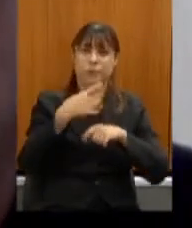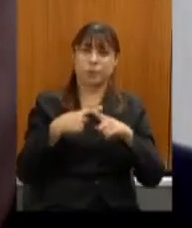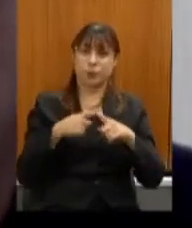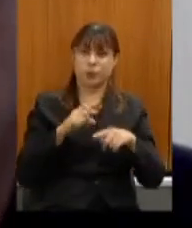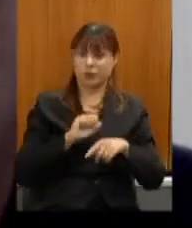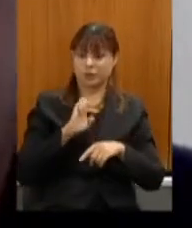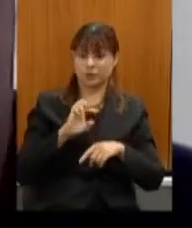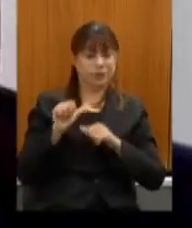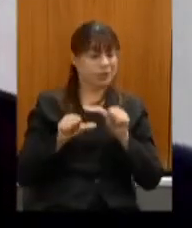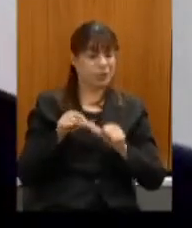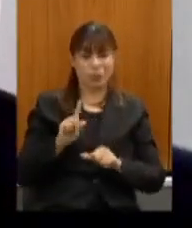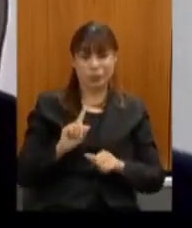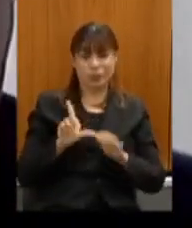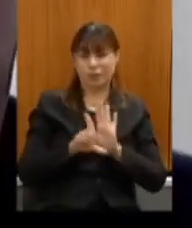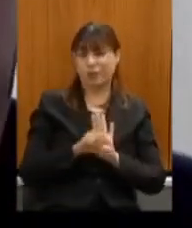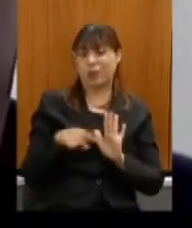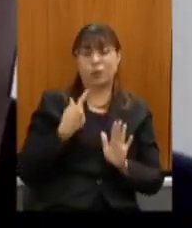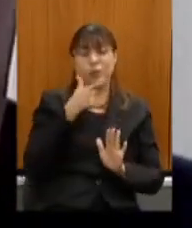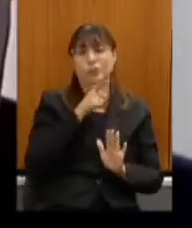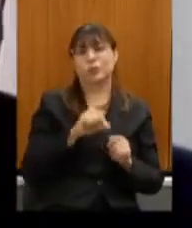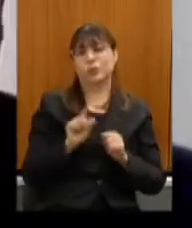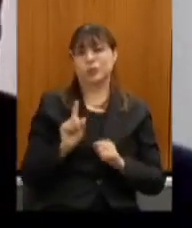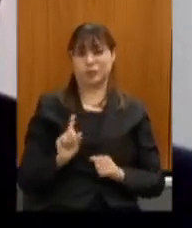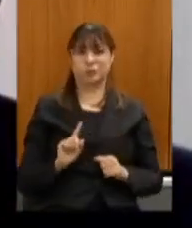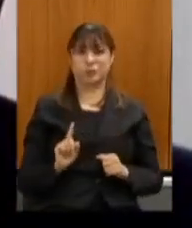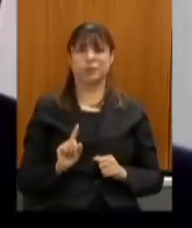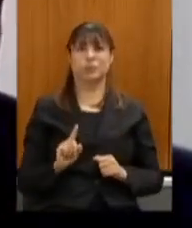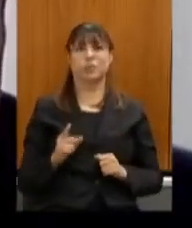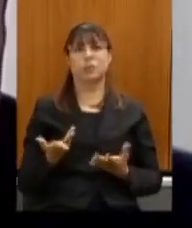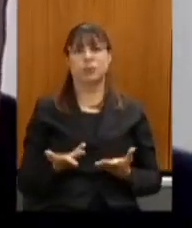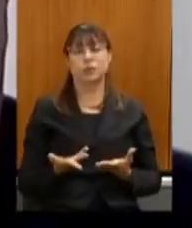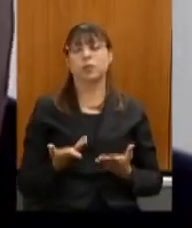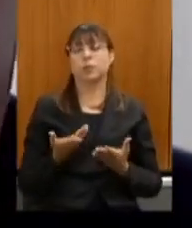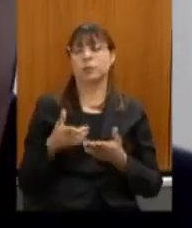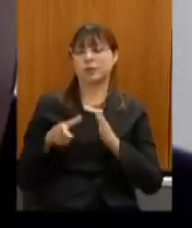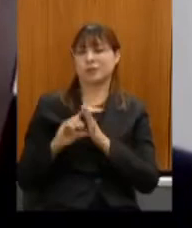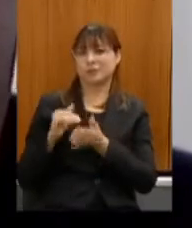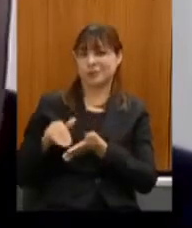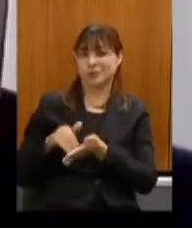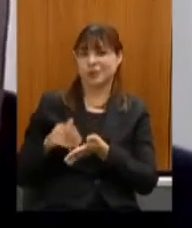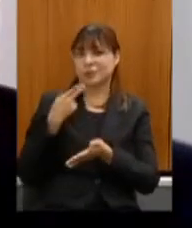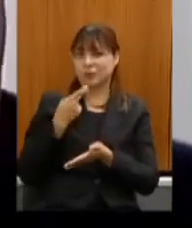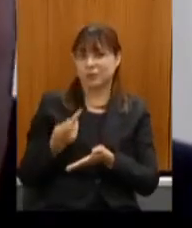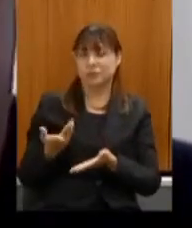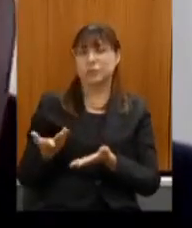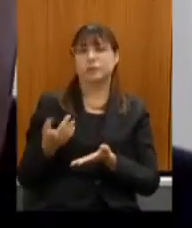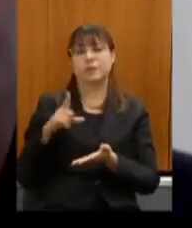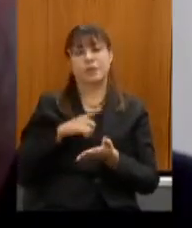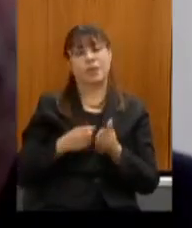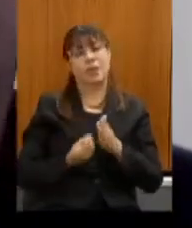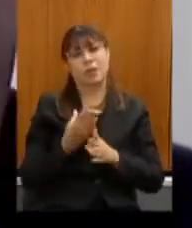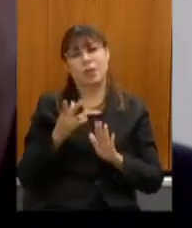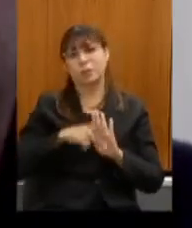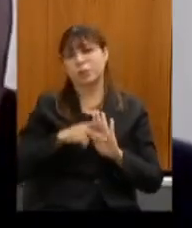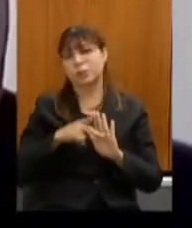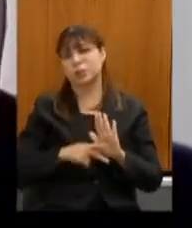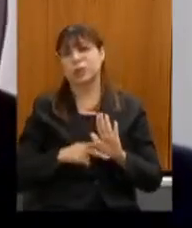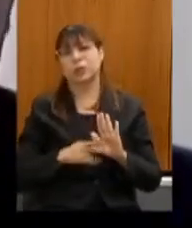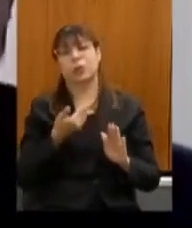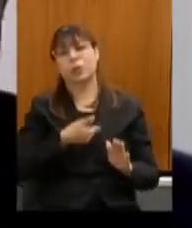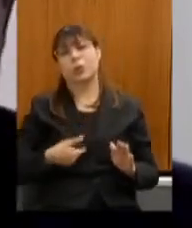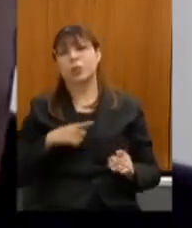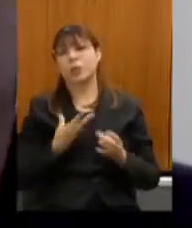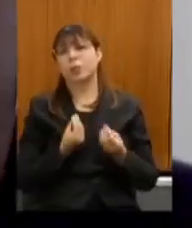mudando nós não podemos fazer isso e como o secretário Leônidas disse ele tem vários projetos o governo está cheio de projetos